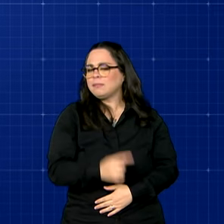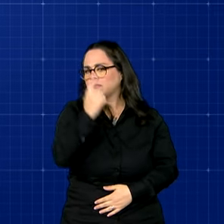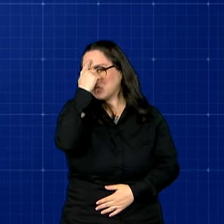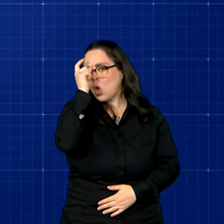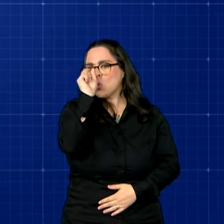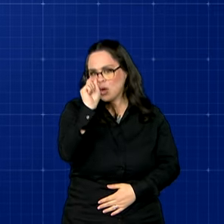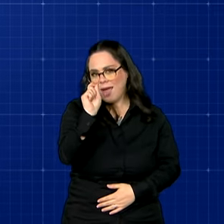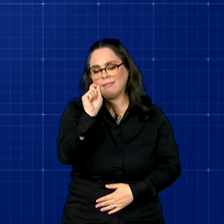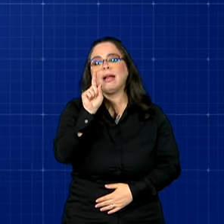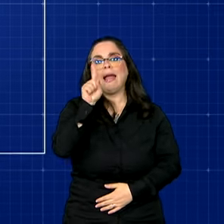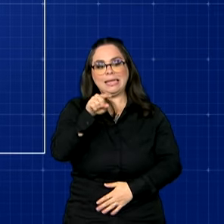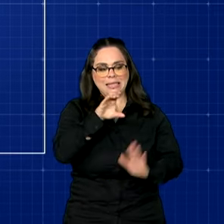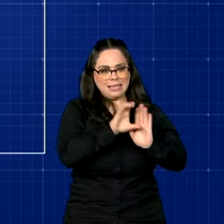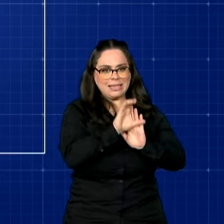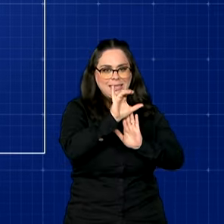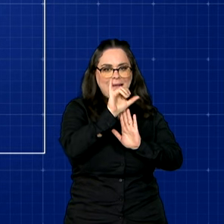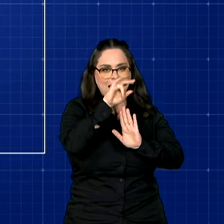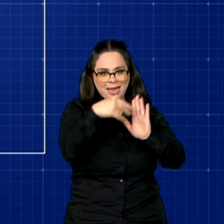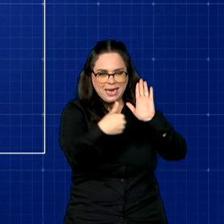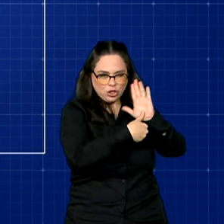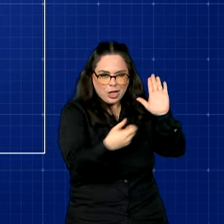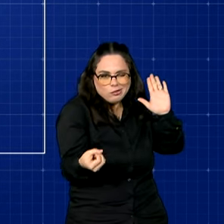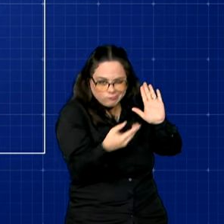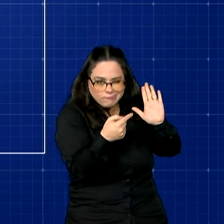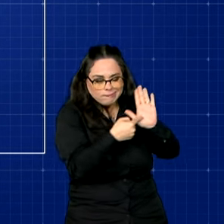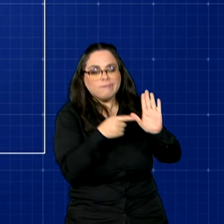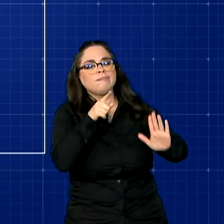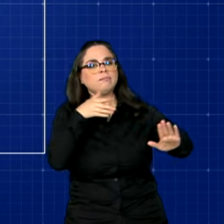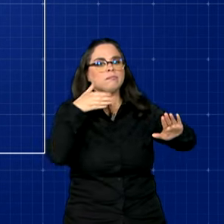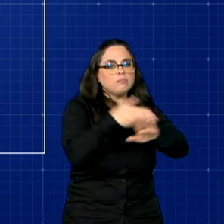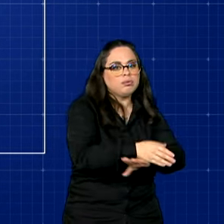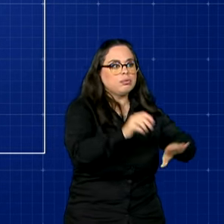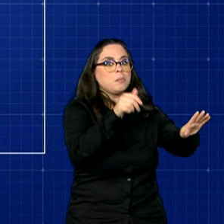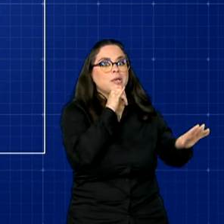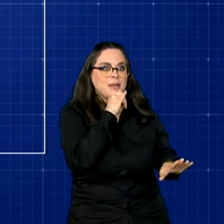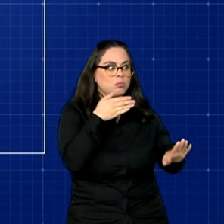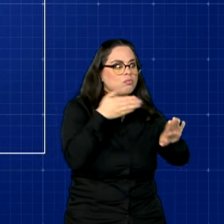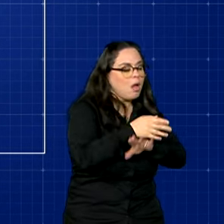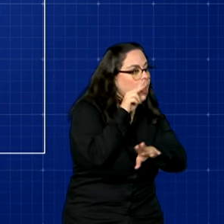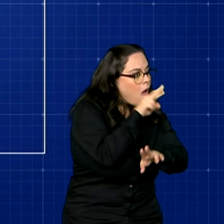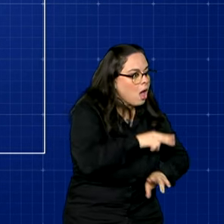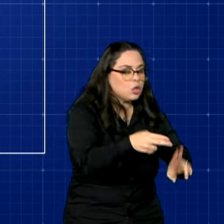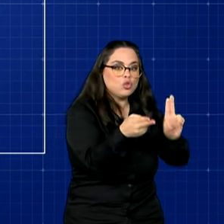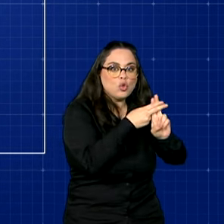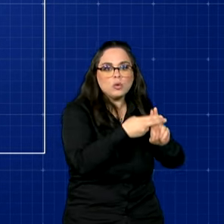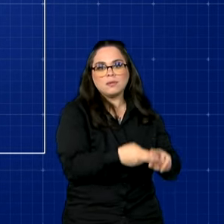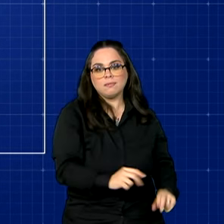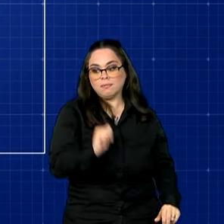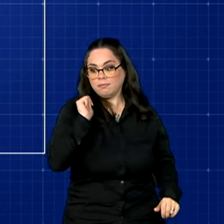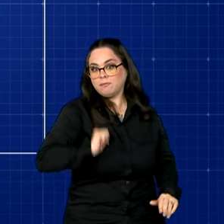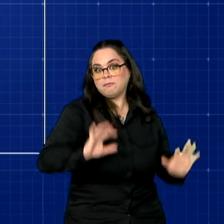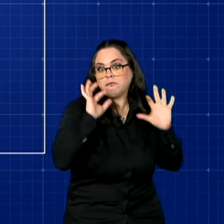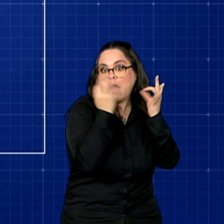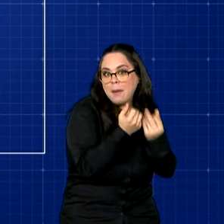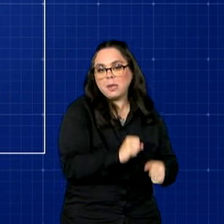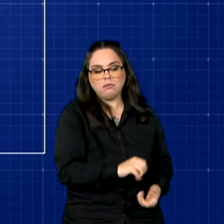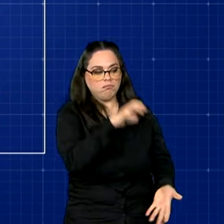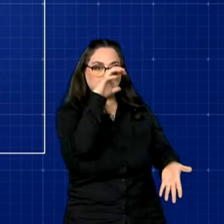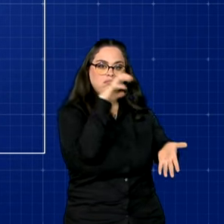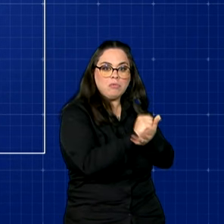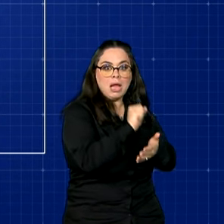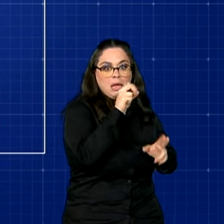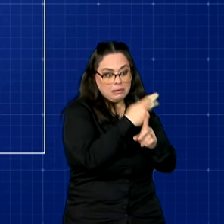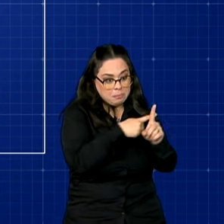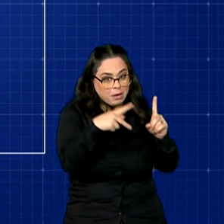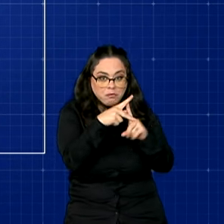é que apenas com a SIM, o cidadão possa ter acesso a seus prontuários no SUS, a benefícios como Bolsa Família, registros no